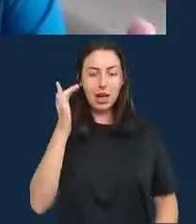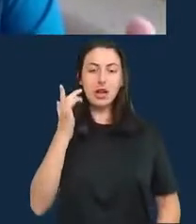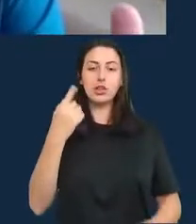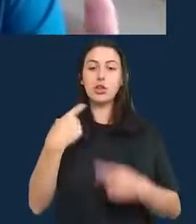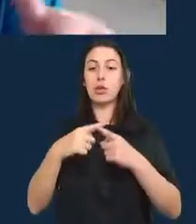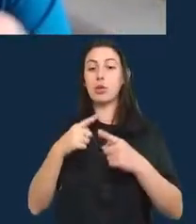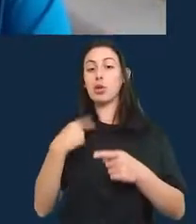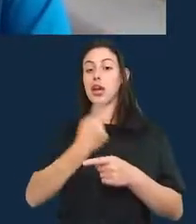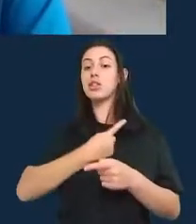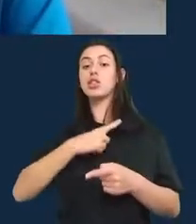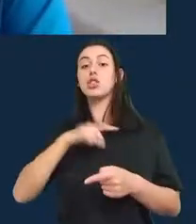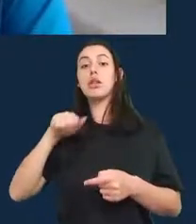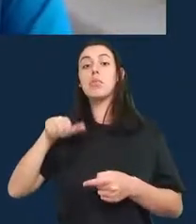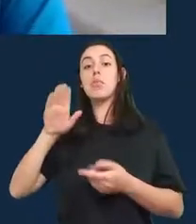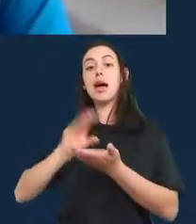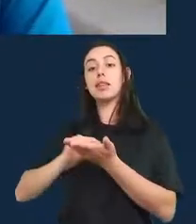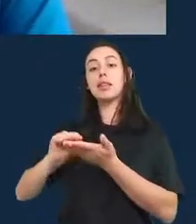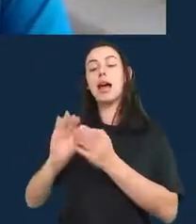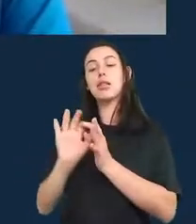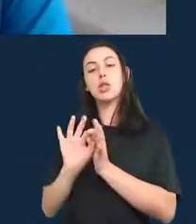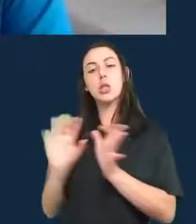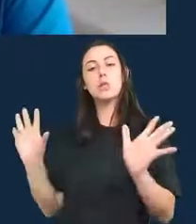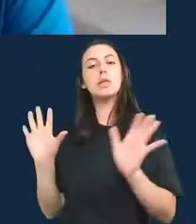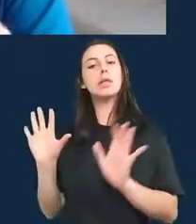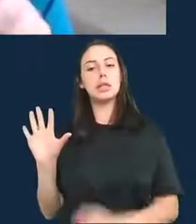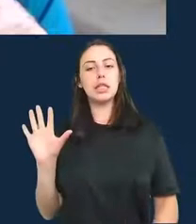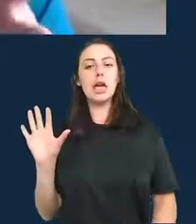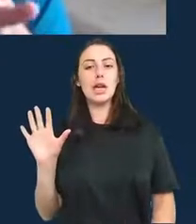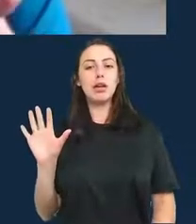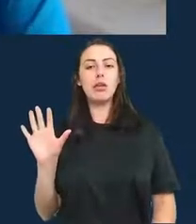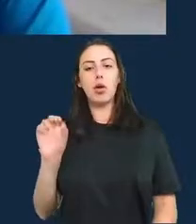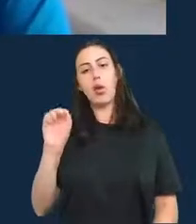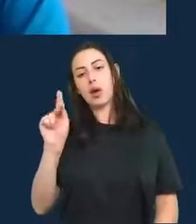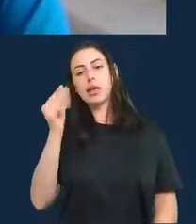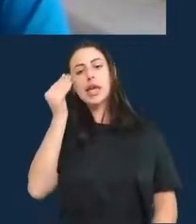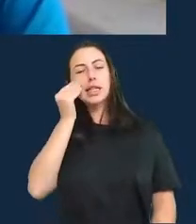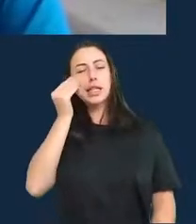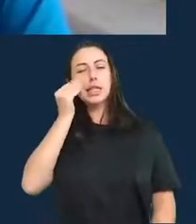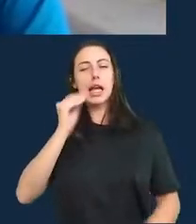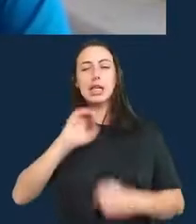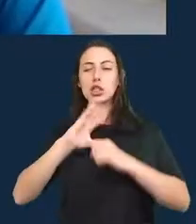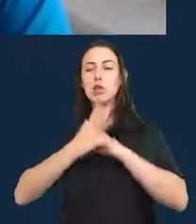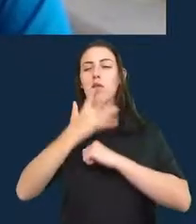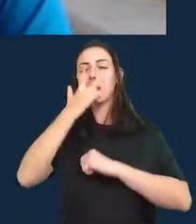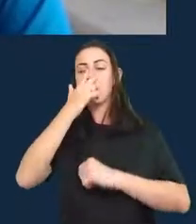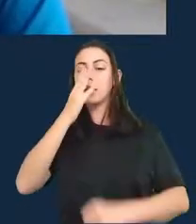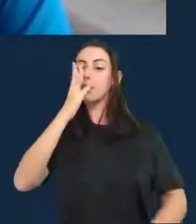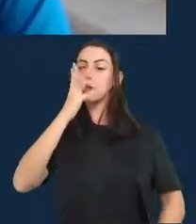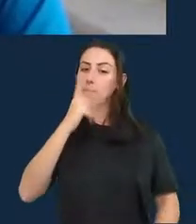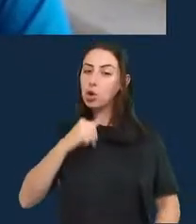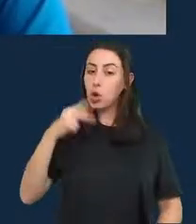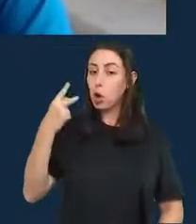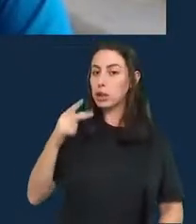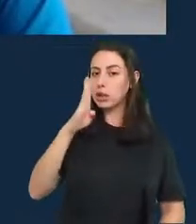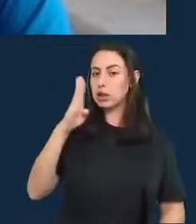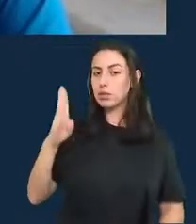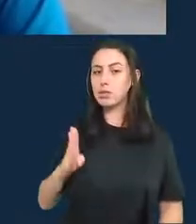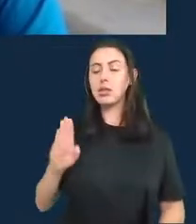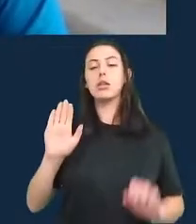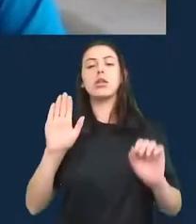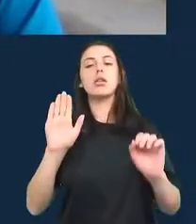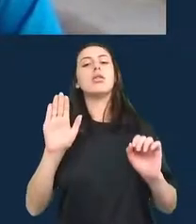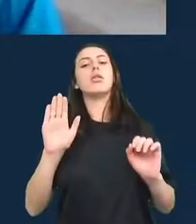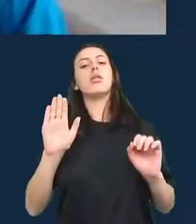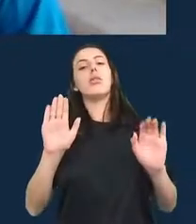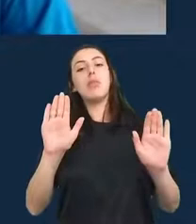disponíveis, mesmo se, mesmo que os testes de COVID tenham sido lentos no Brasil, e depois eu vou comentar um